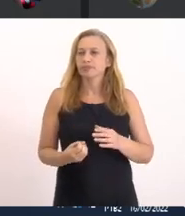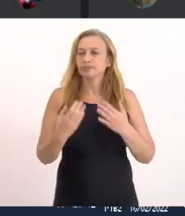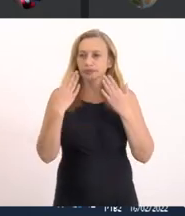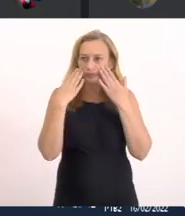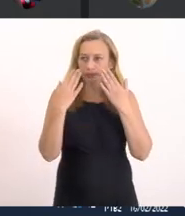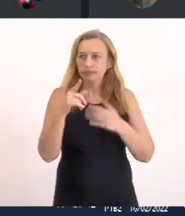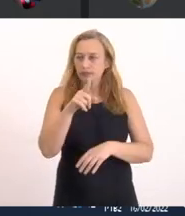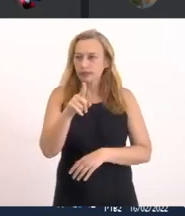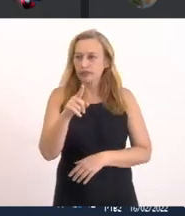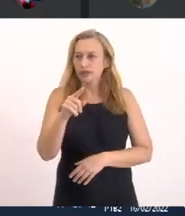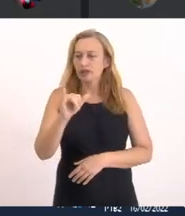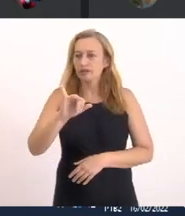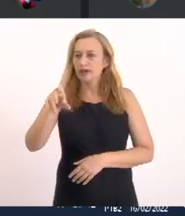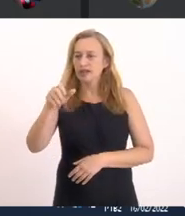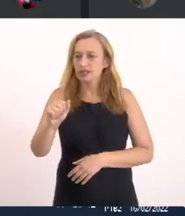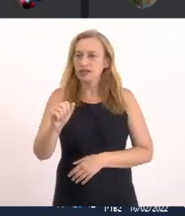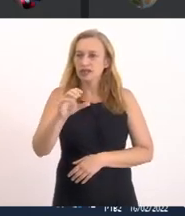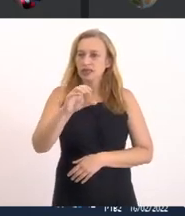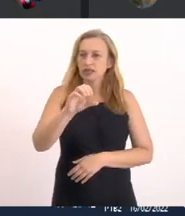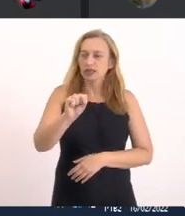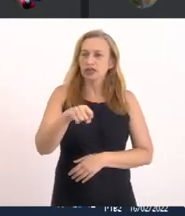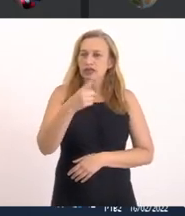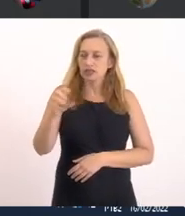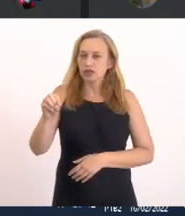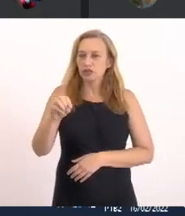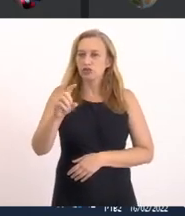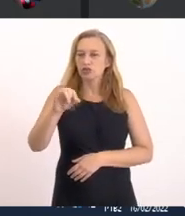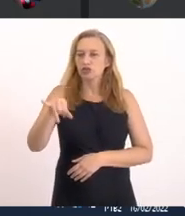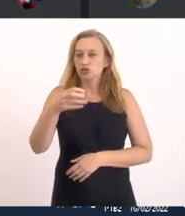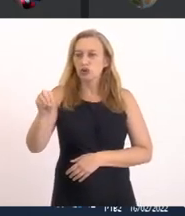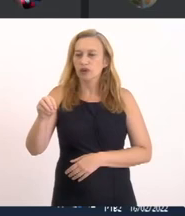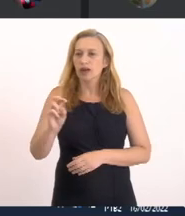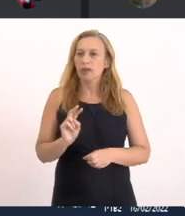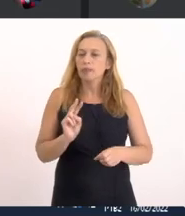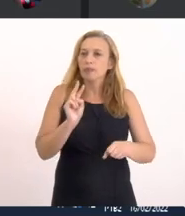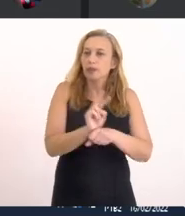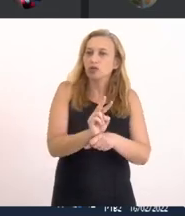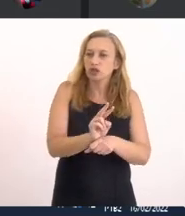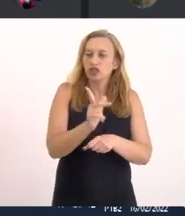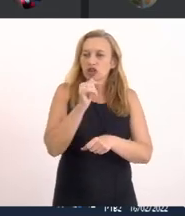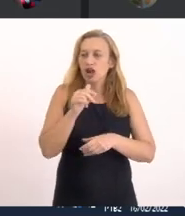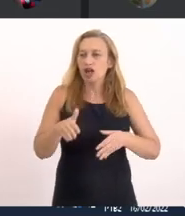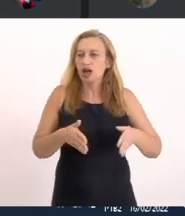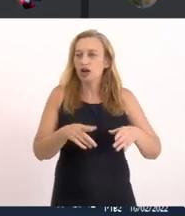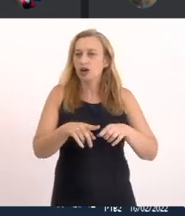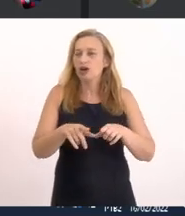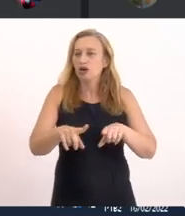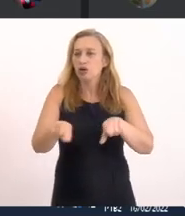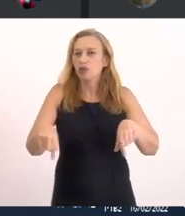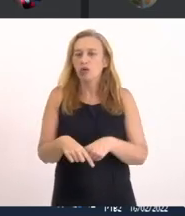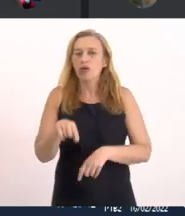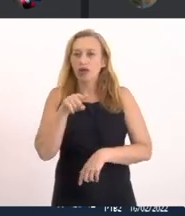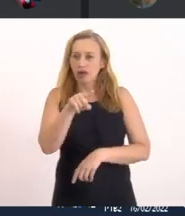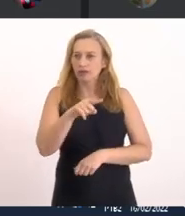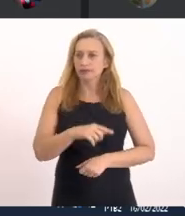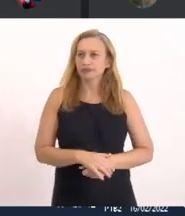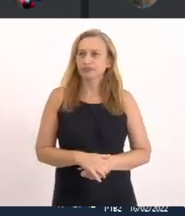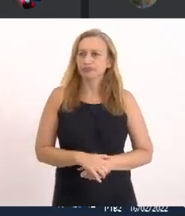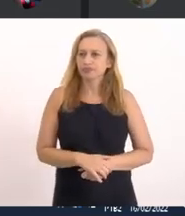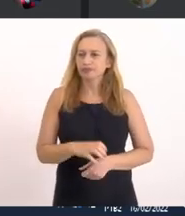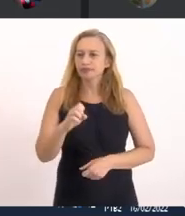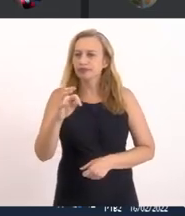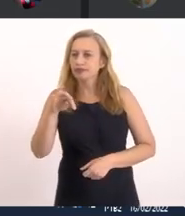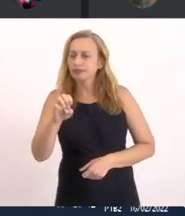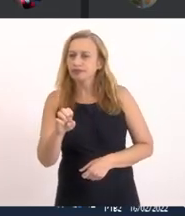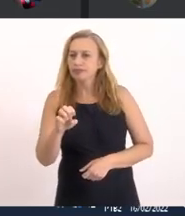São João Citou Ela protege A lagoa de Jacarepiá Foi uma Ete Que nós construímos Para que nós tirássemos Essa Ete